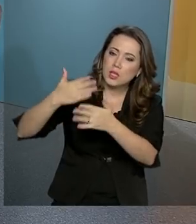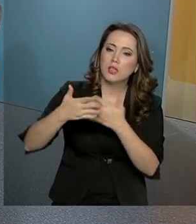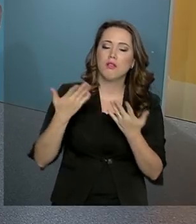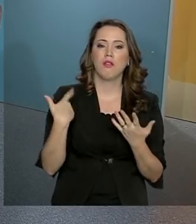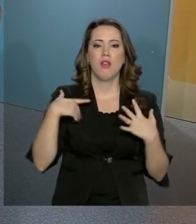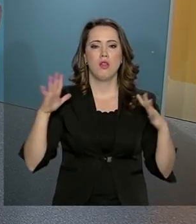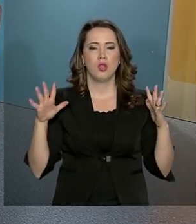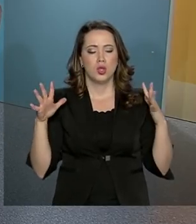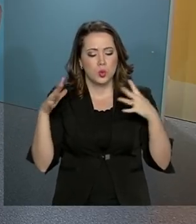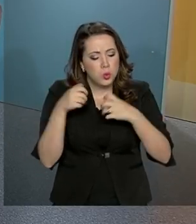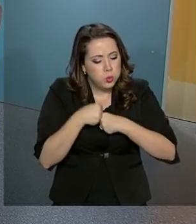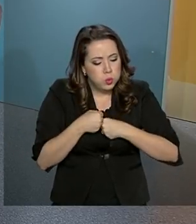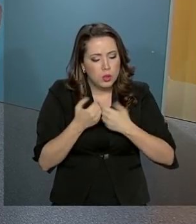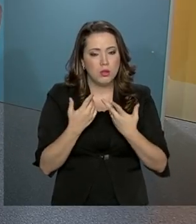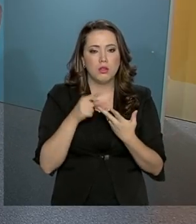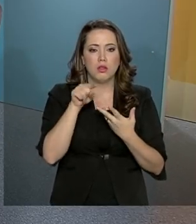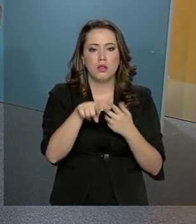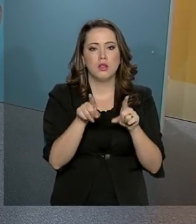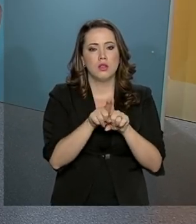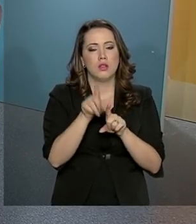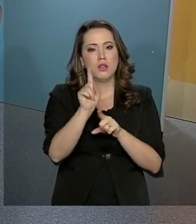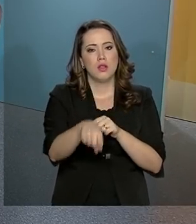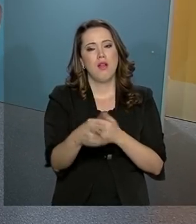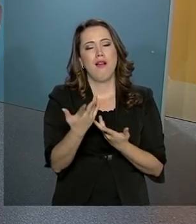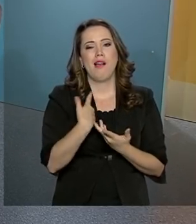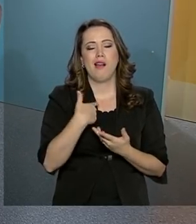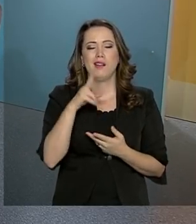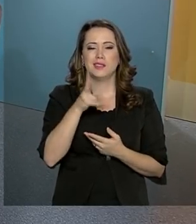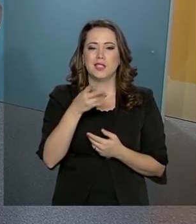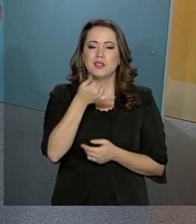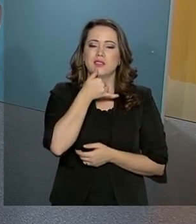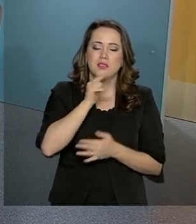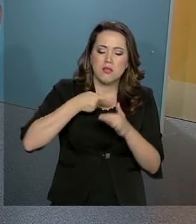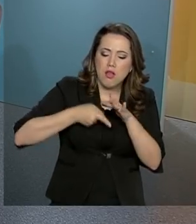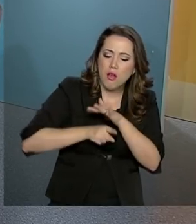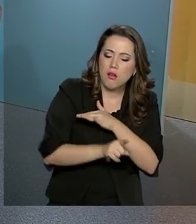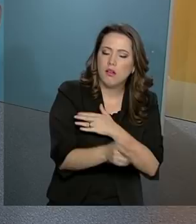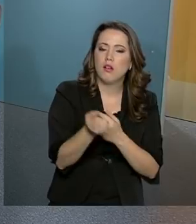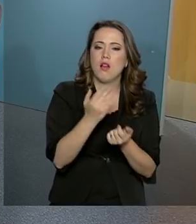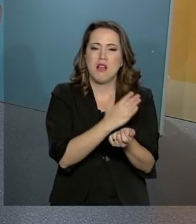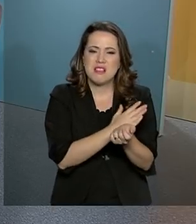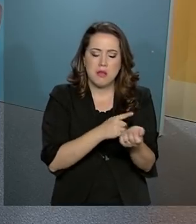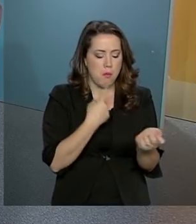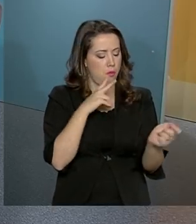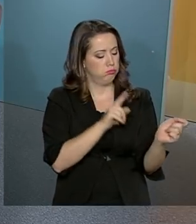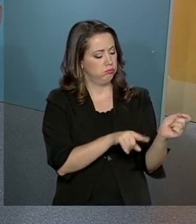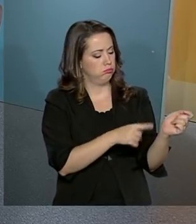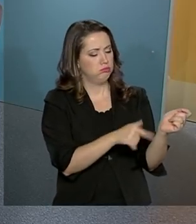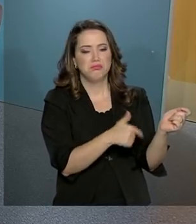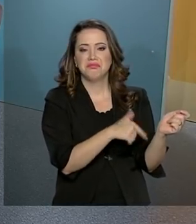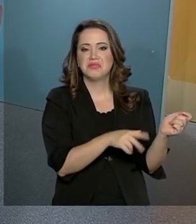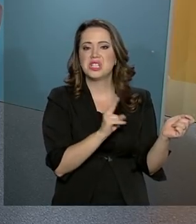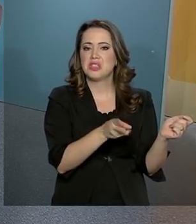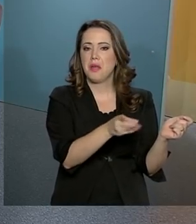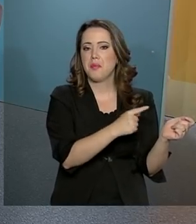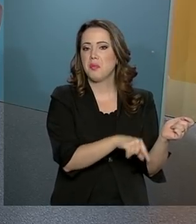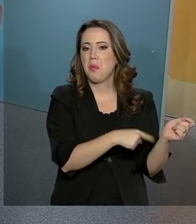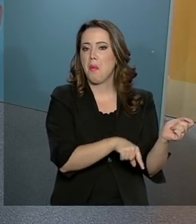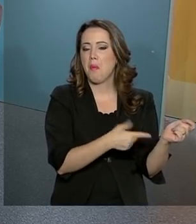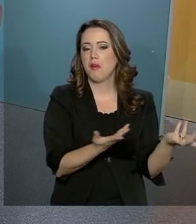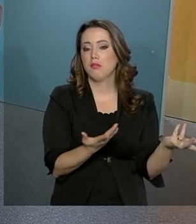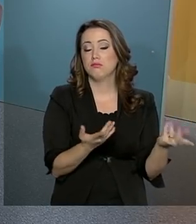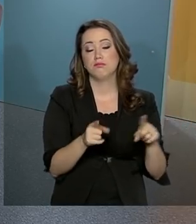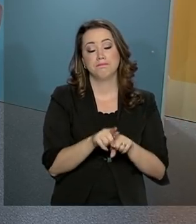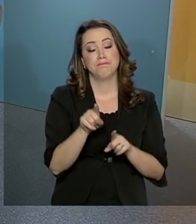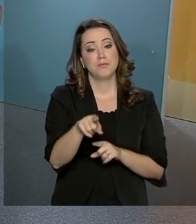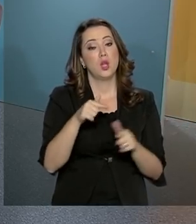depressão, as marcas que ficam para sempre, a tristeza profunda e nós precisamos lidar com este fenômeno no Brasil. E